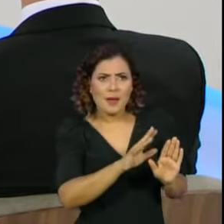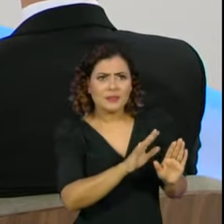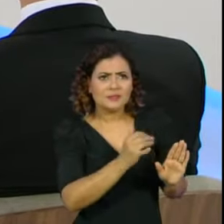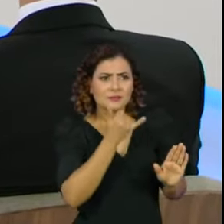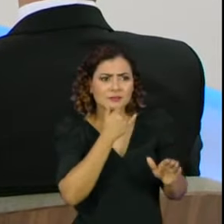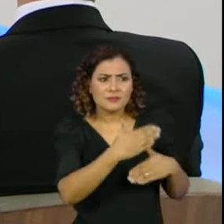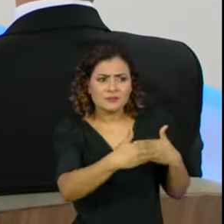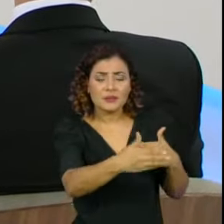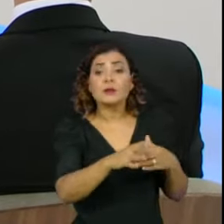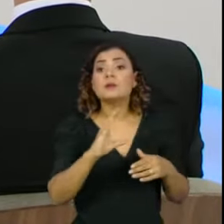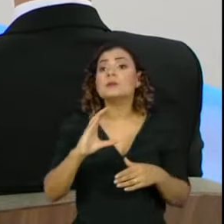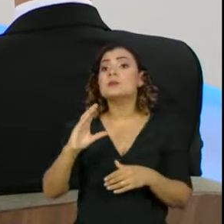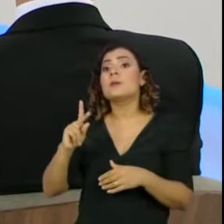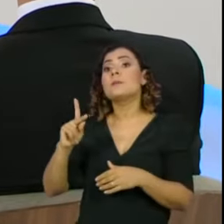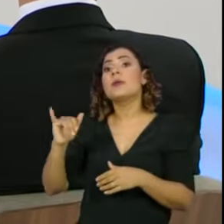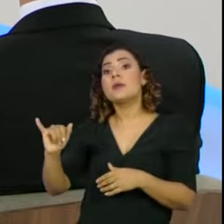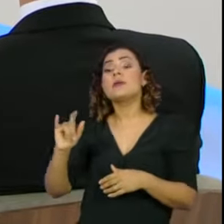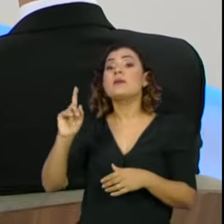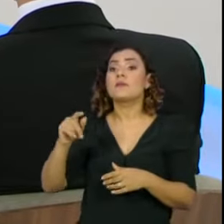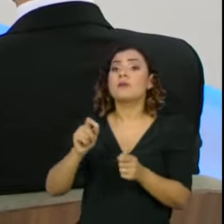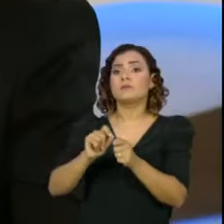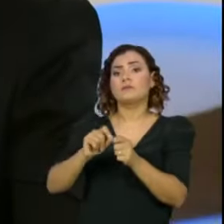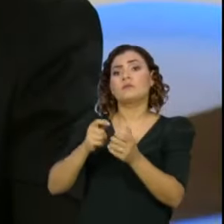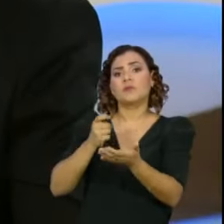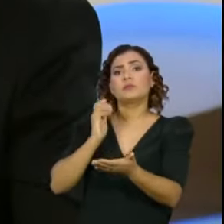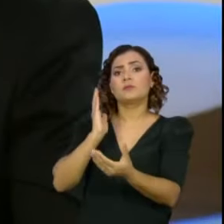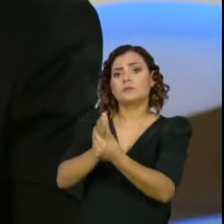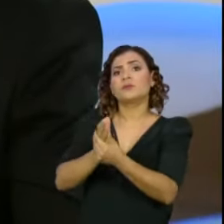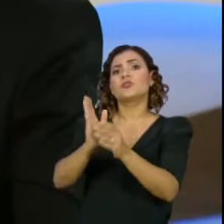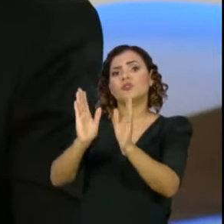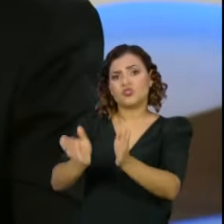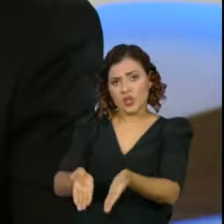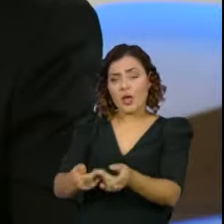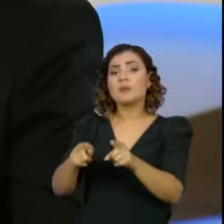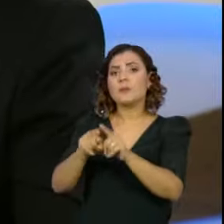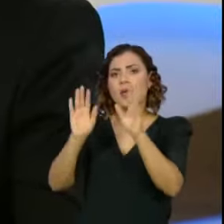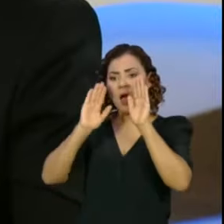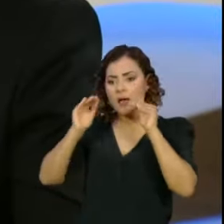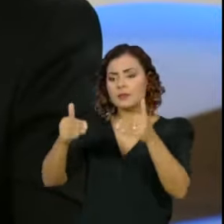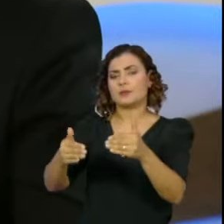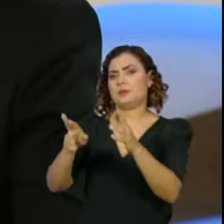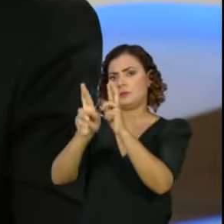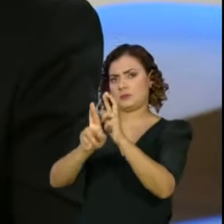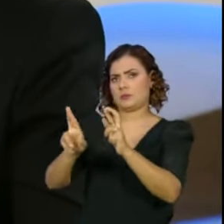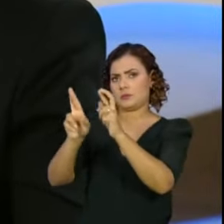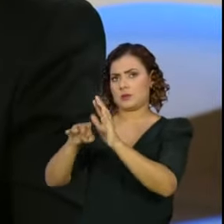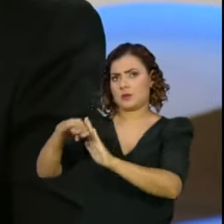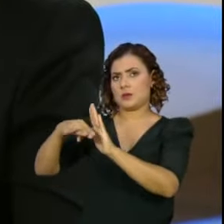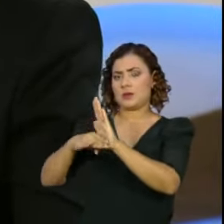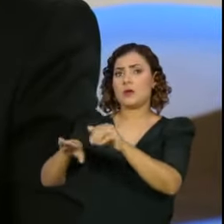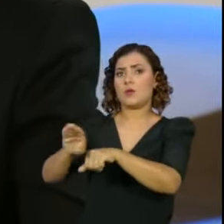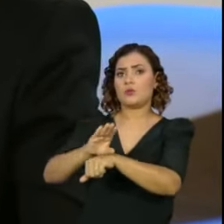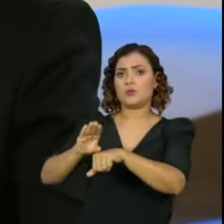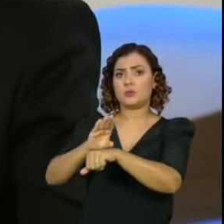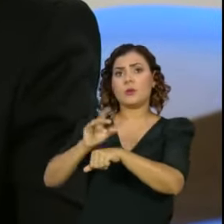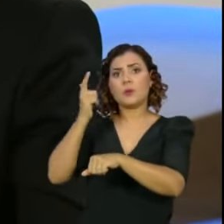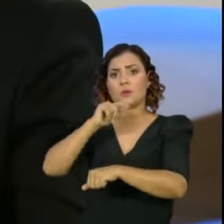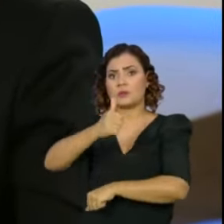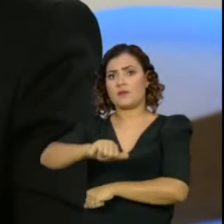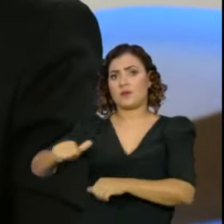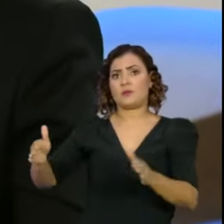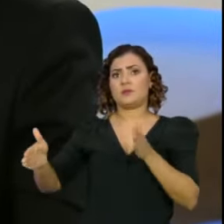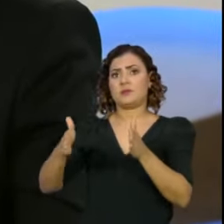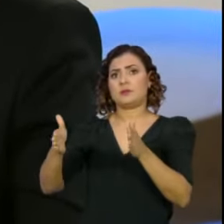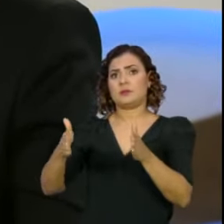E a CPI é um requerimento que foi feito, nós vamos ter toda a atenção a partir de critérios constitucionais e regimentais para avaliar a